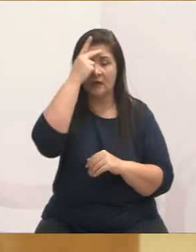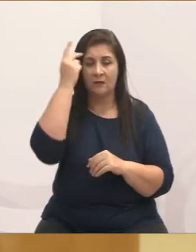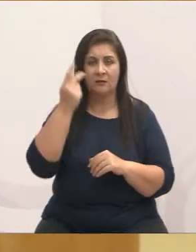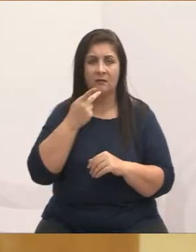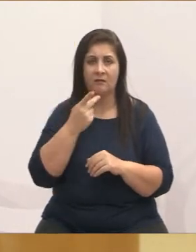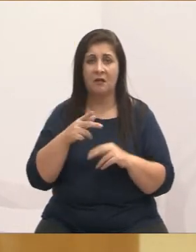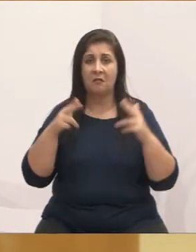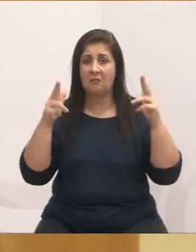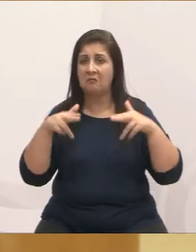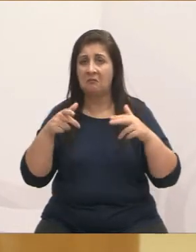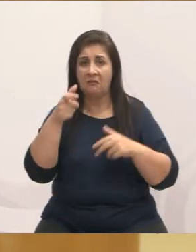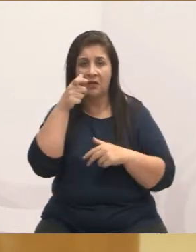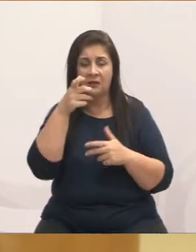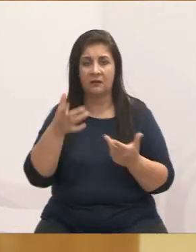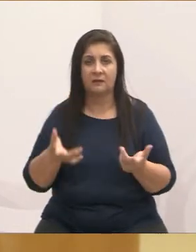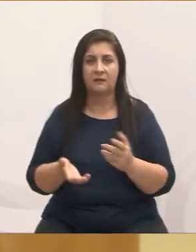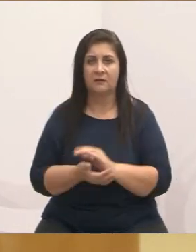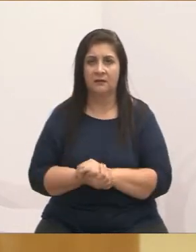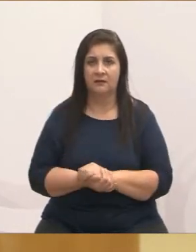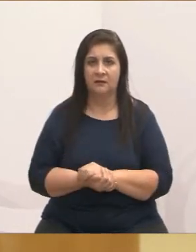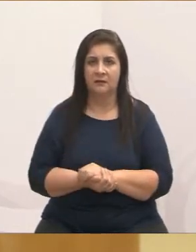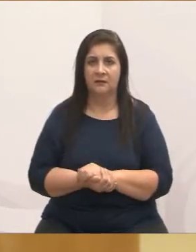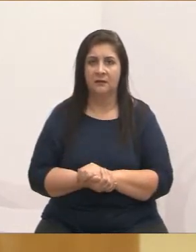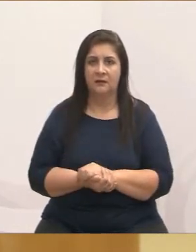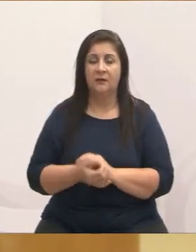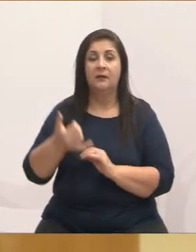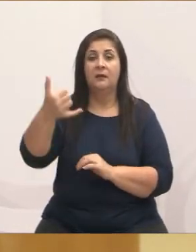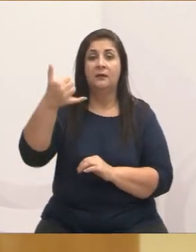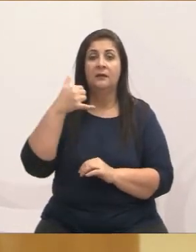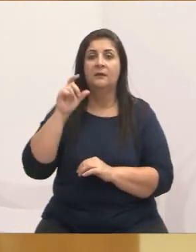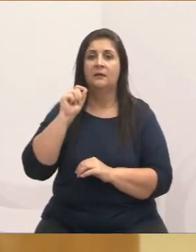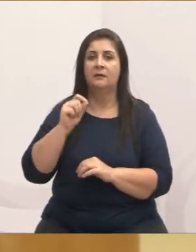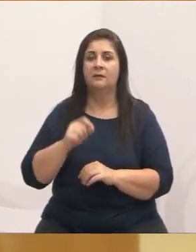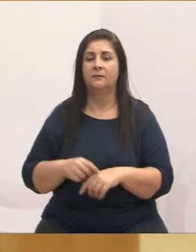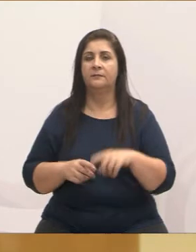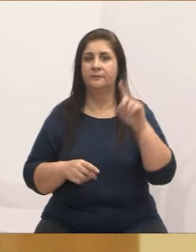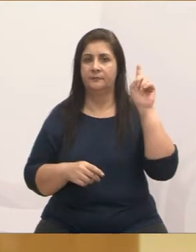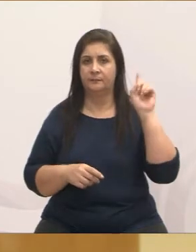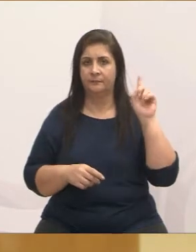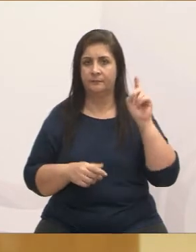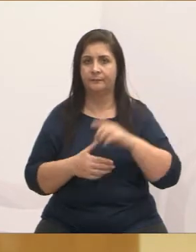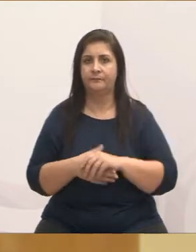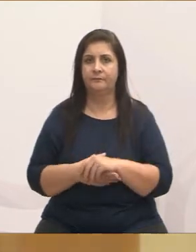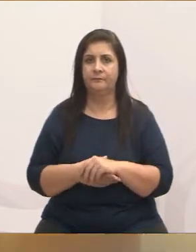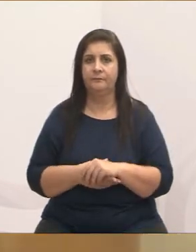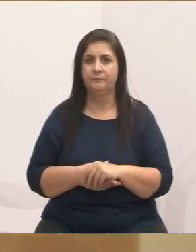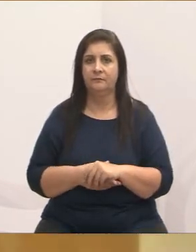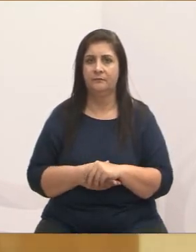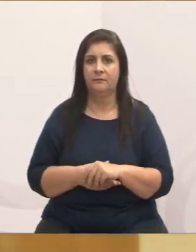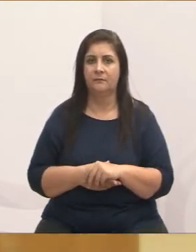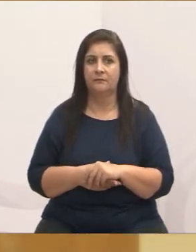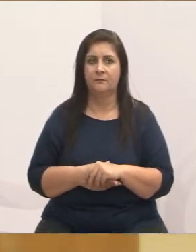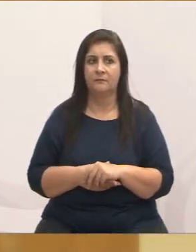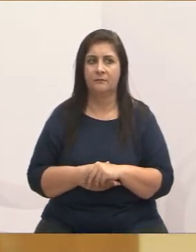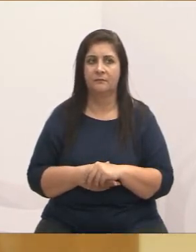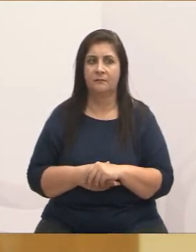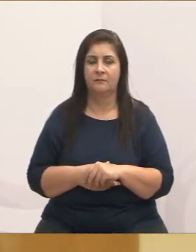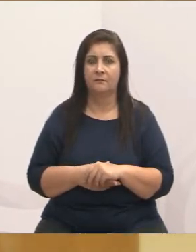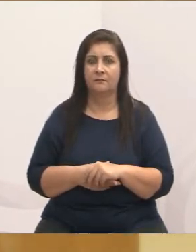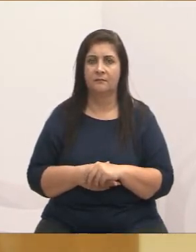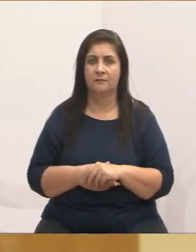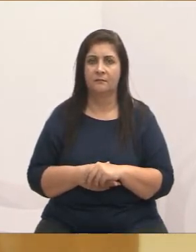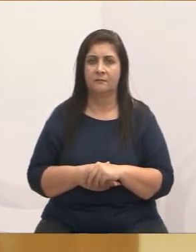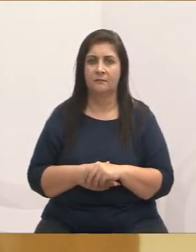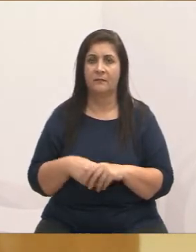sendo averiguadas. E aí recai sobre quem? Ligam no gabinete e quem escuta é a vereadora Sônia. Porque eles acham que a minha obrigação é